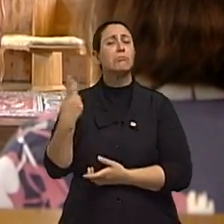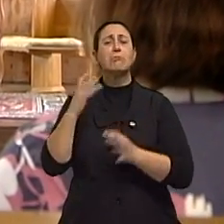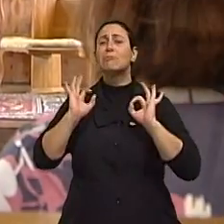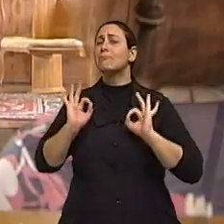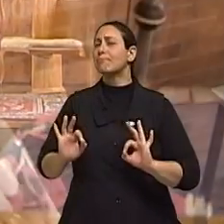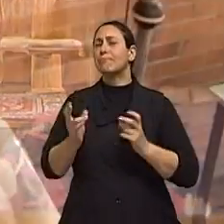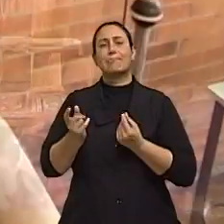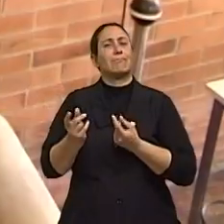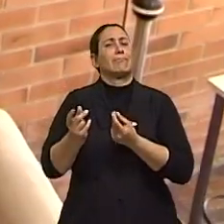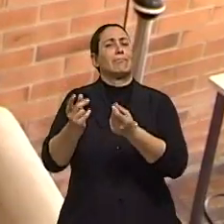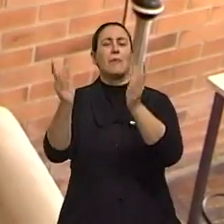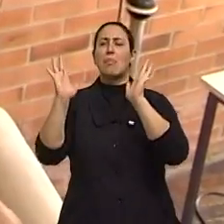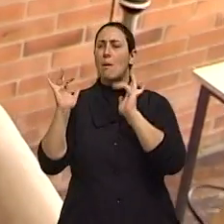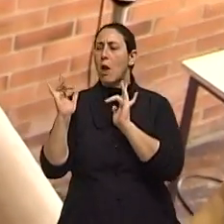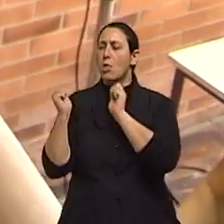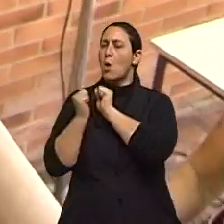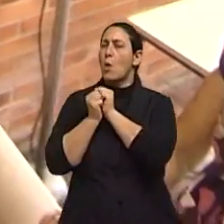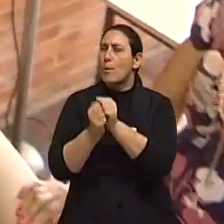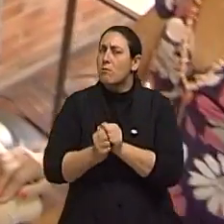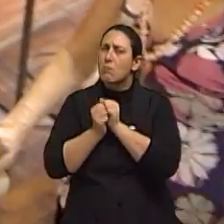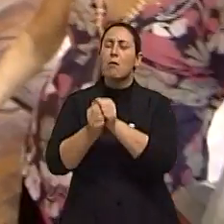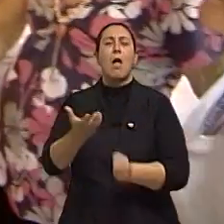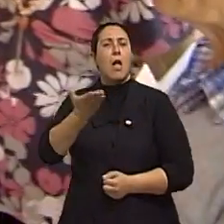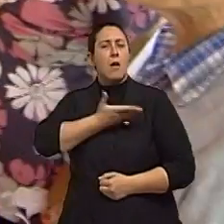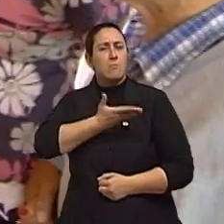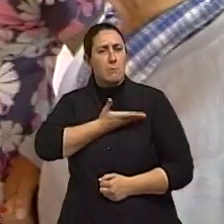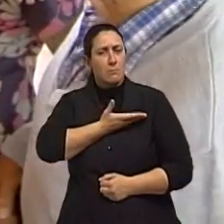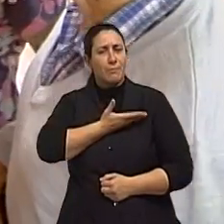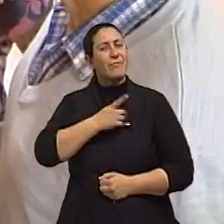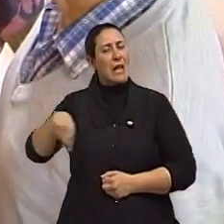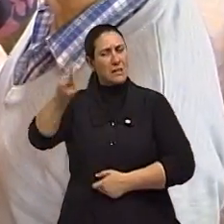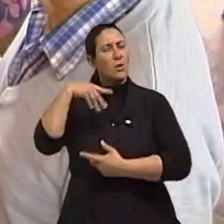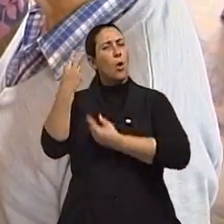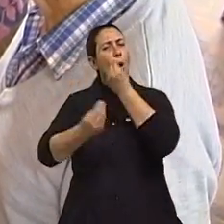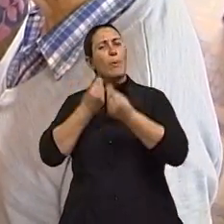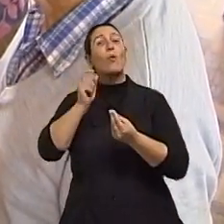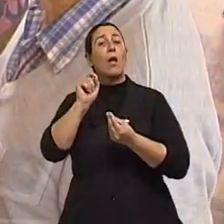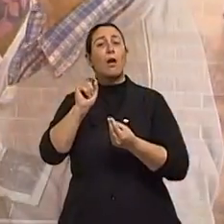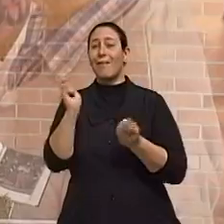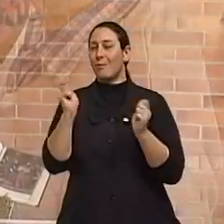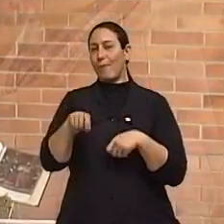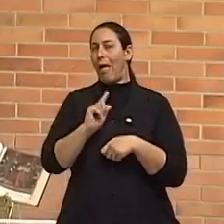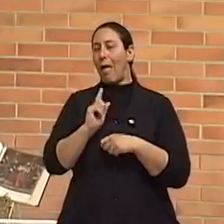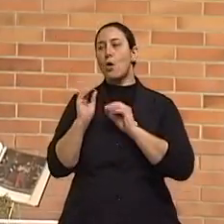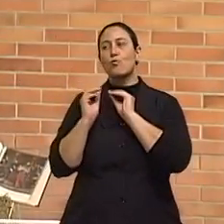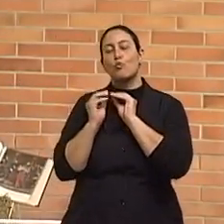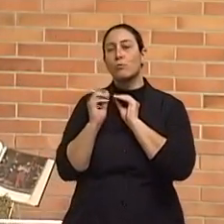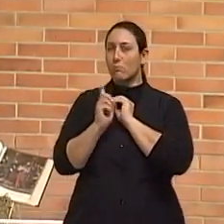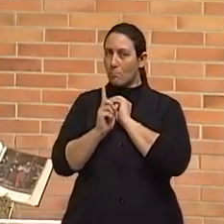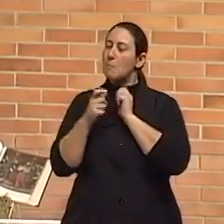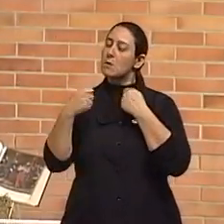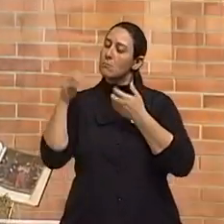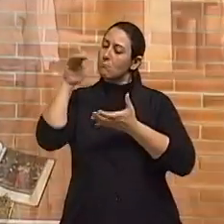eternos namorados, Os companheiros e amigos. Eles comentam que não dá para andar de namorinho. É preciso